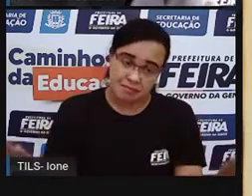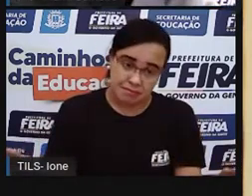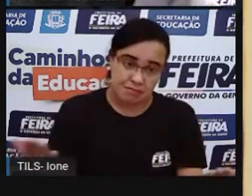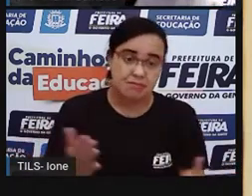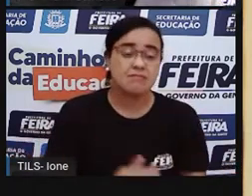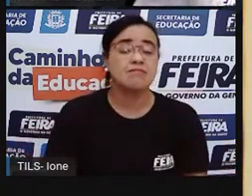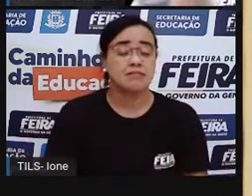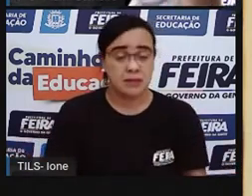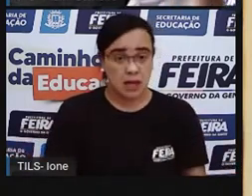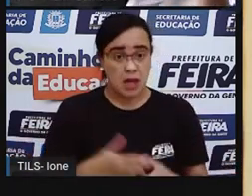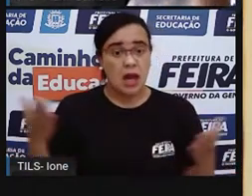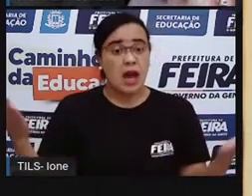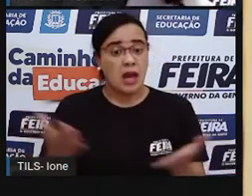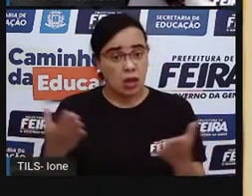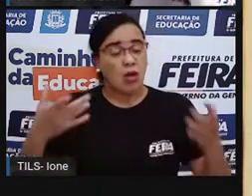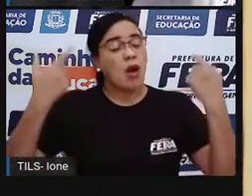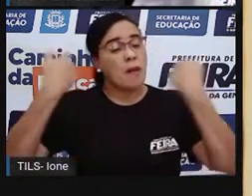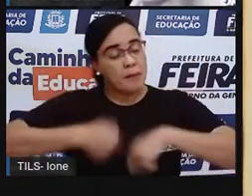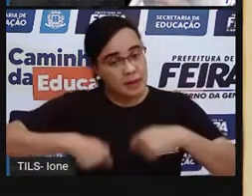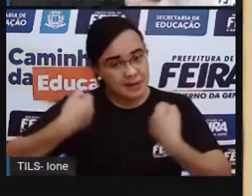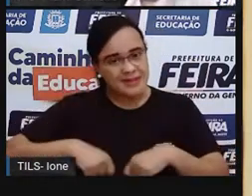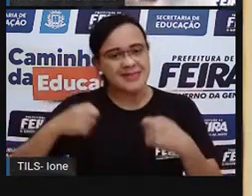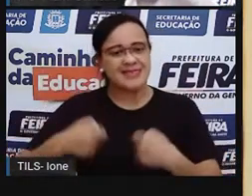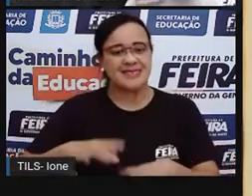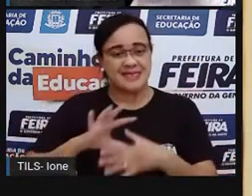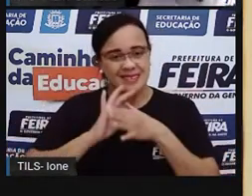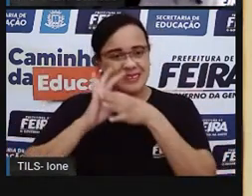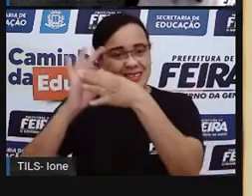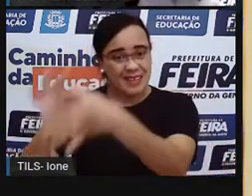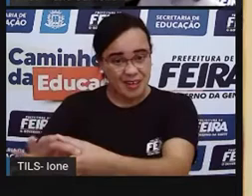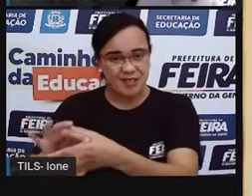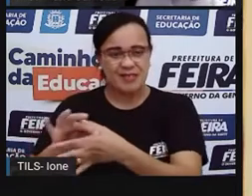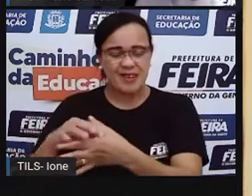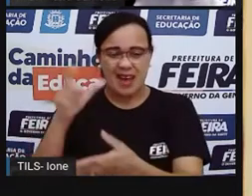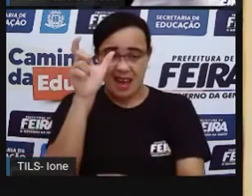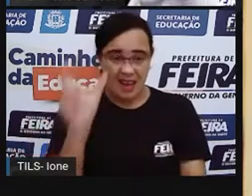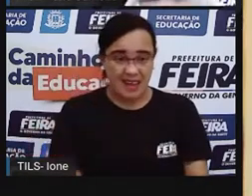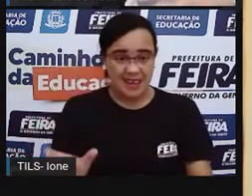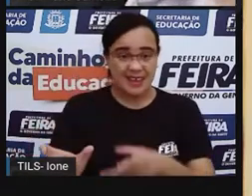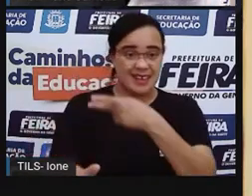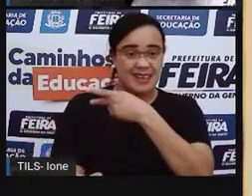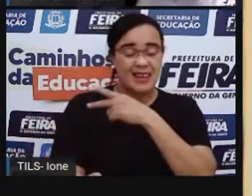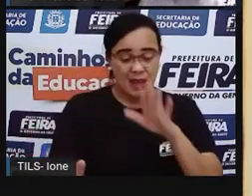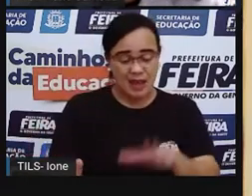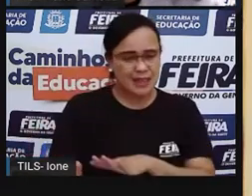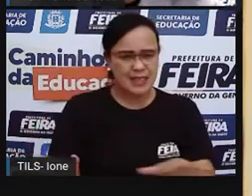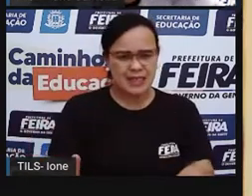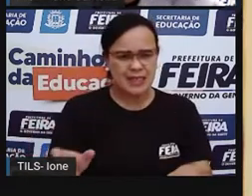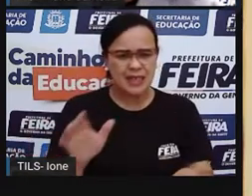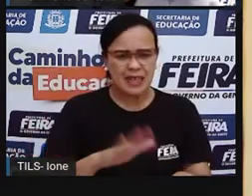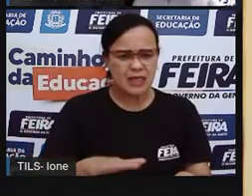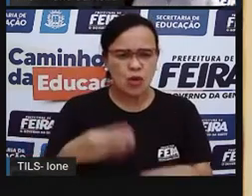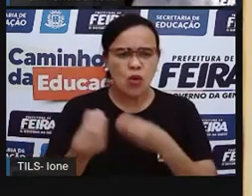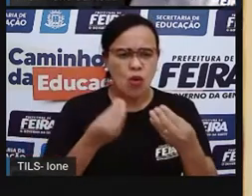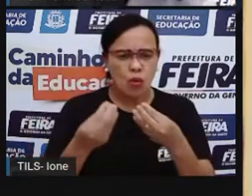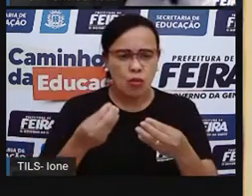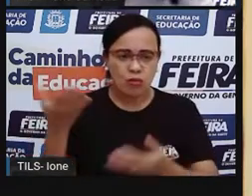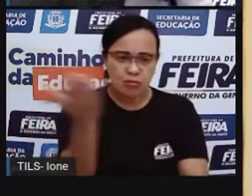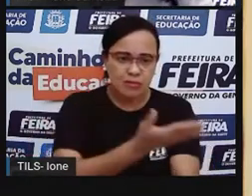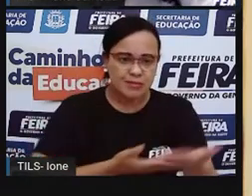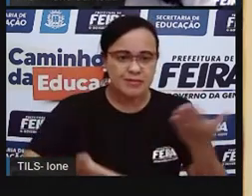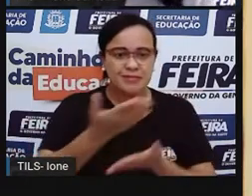socializar, para ela aprender, para ela interagir com outras crianças, aprender coisas novas, certo?